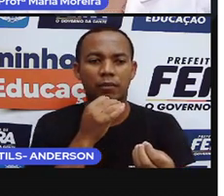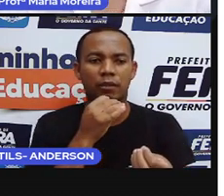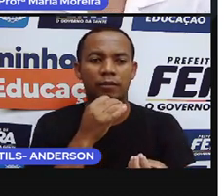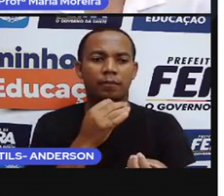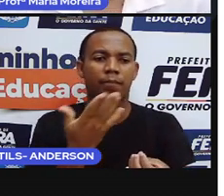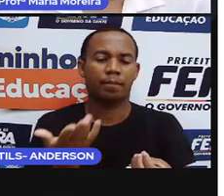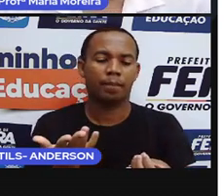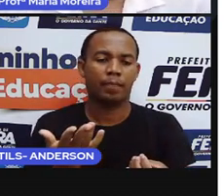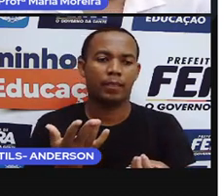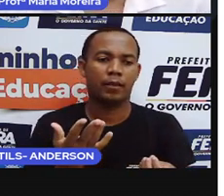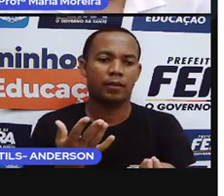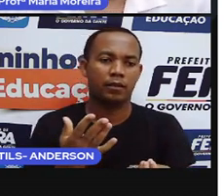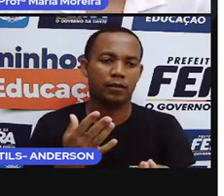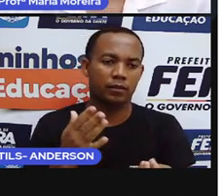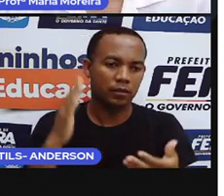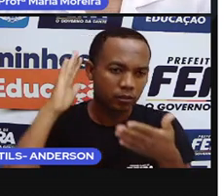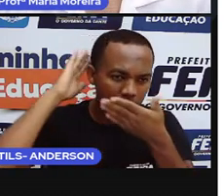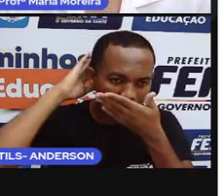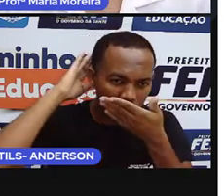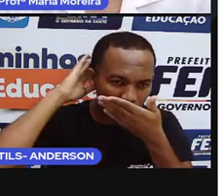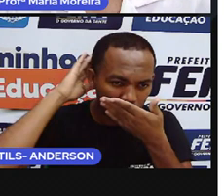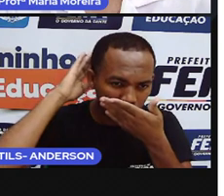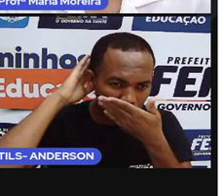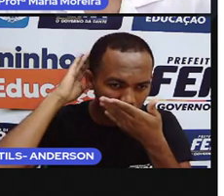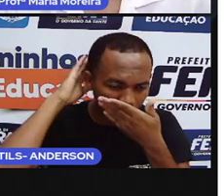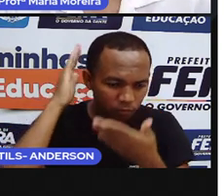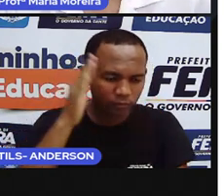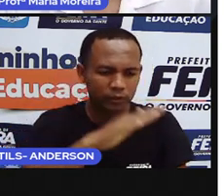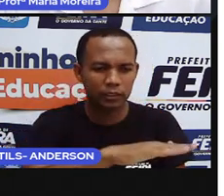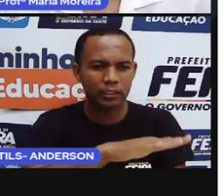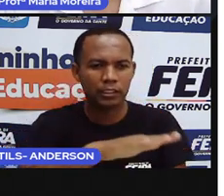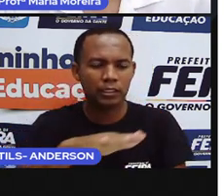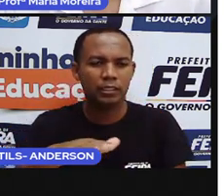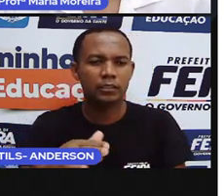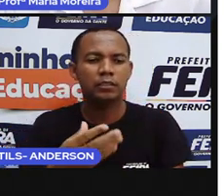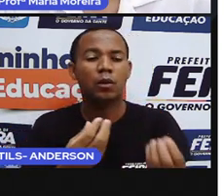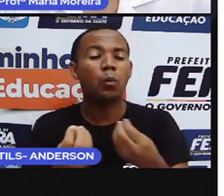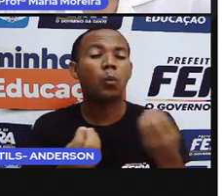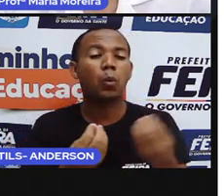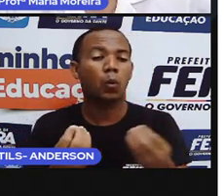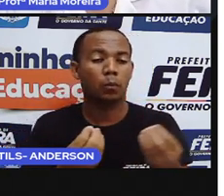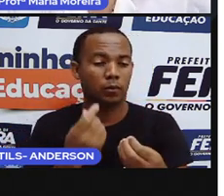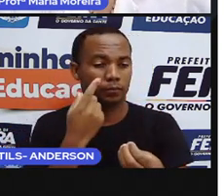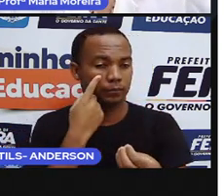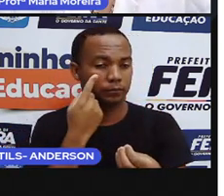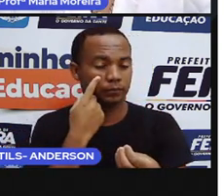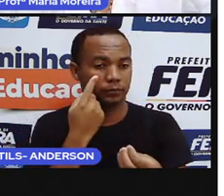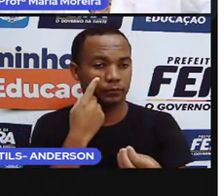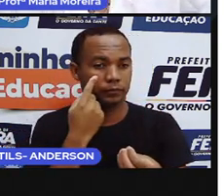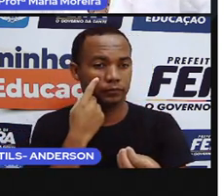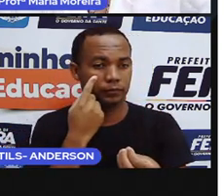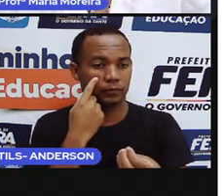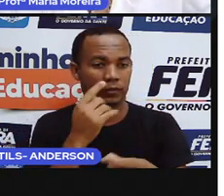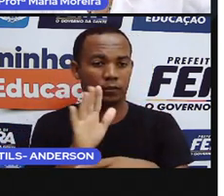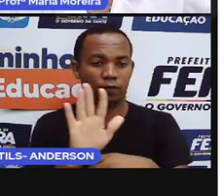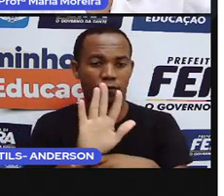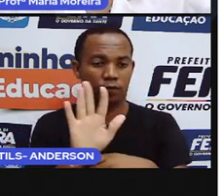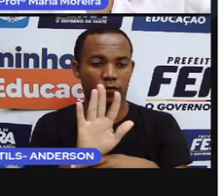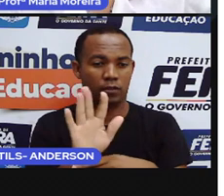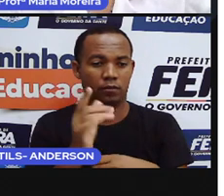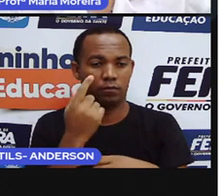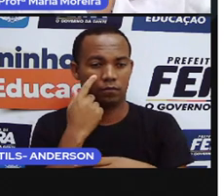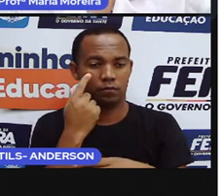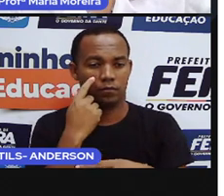Jonathan. E o que será que ele tem de interessante? Bom, através do vídeo abaixo,